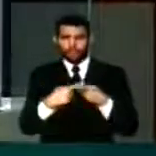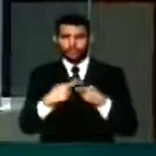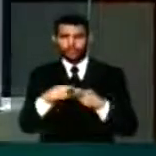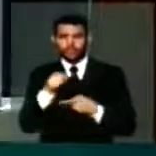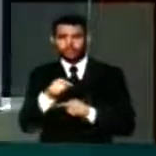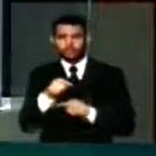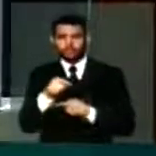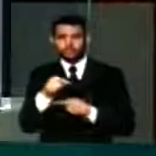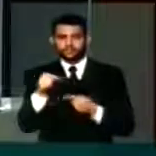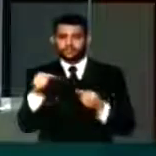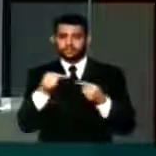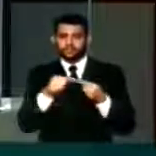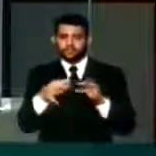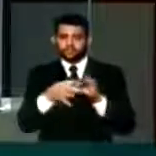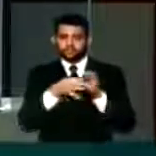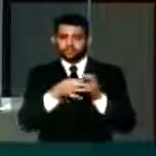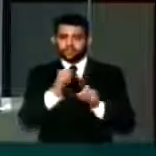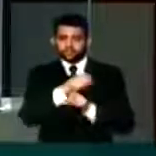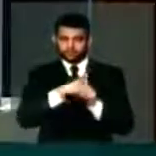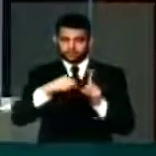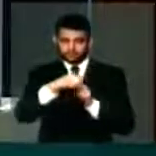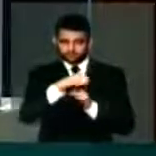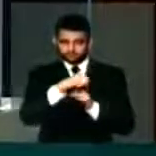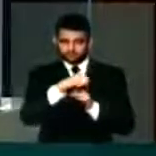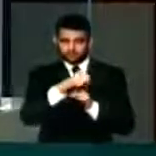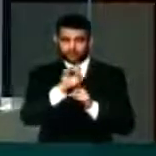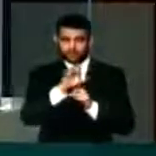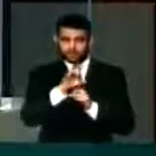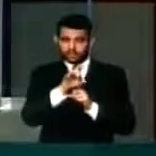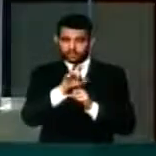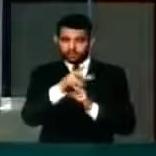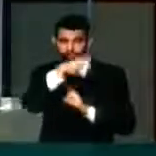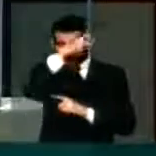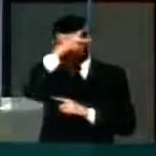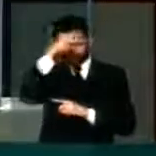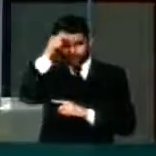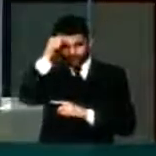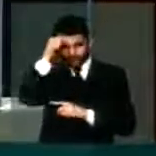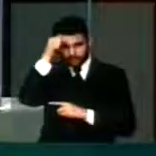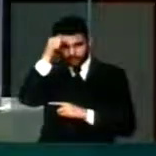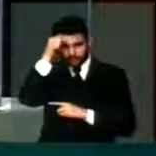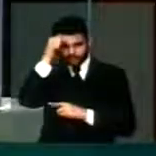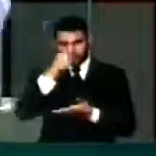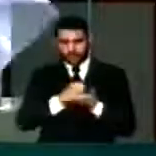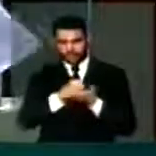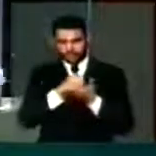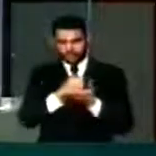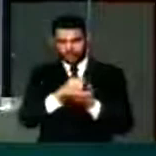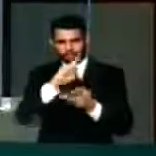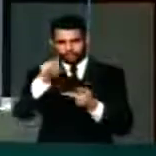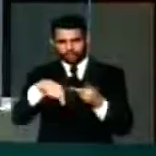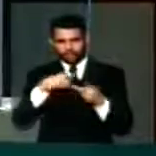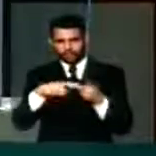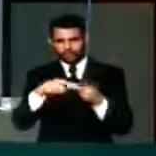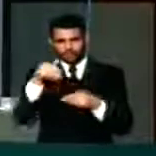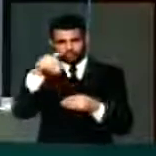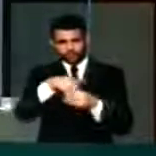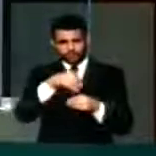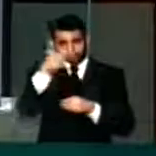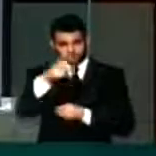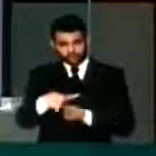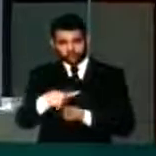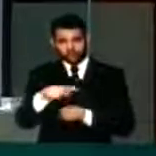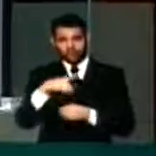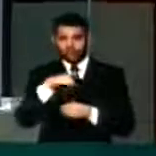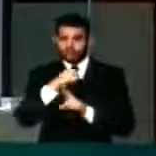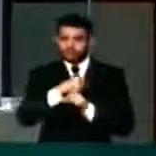isso dialoga com o conjunto da sociedade. Não é só com o prefeito, que vai te ajudar depois a se eleger, mas